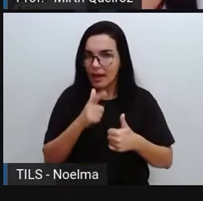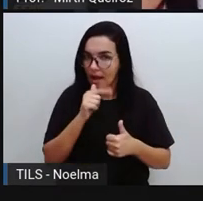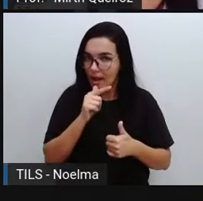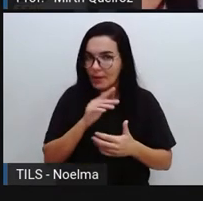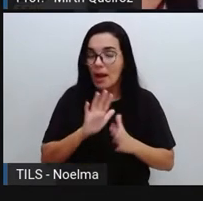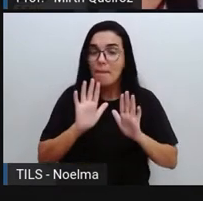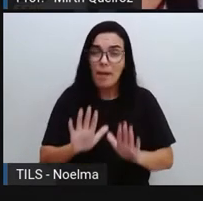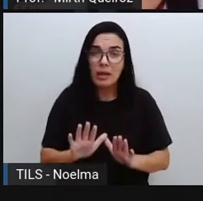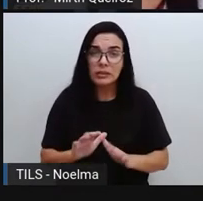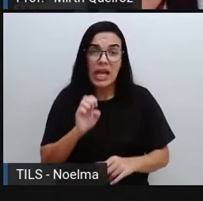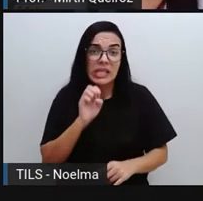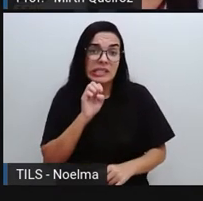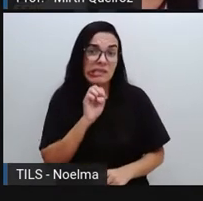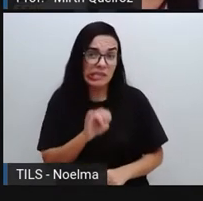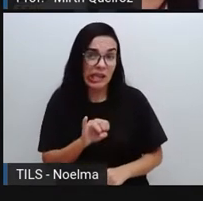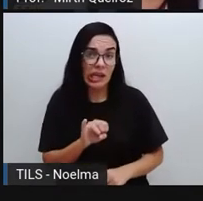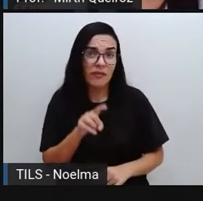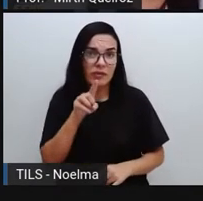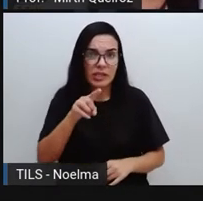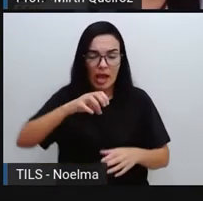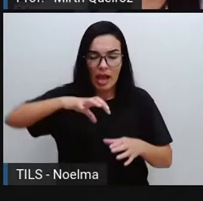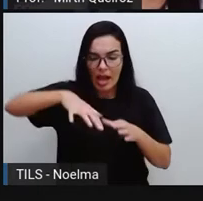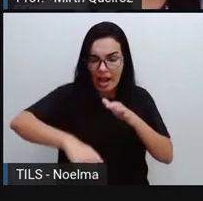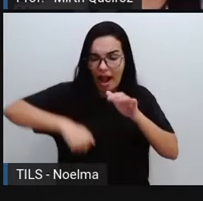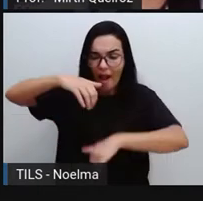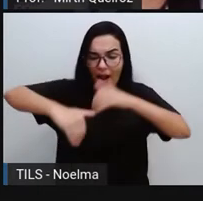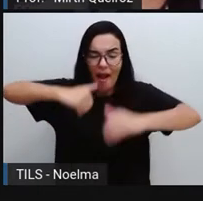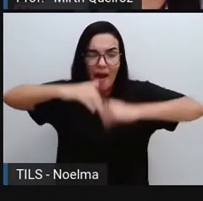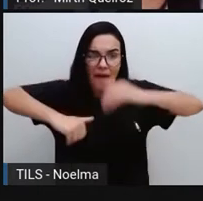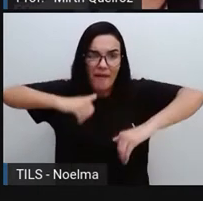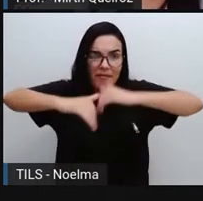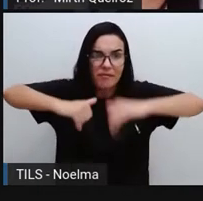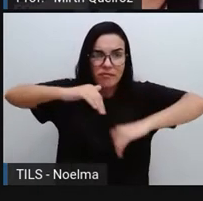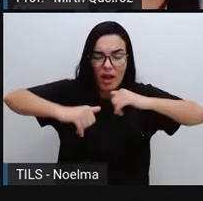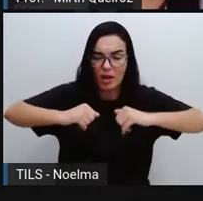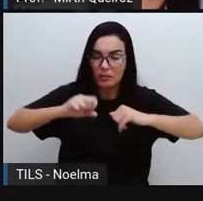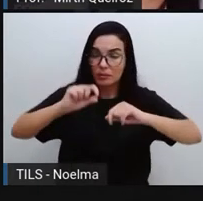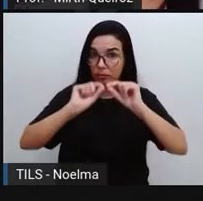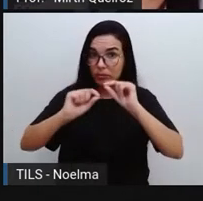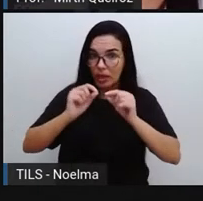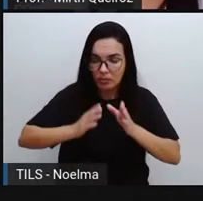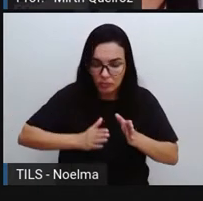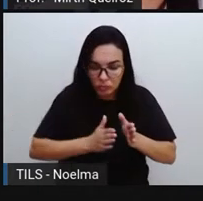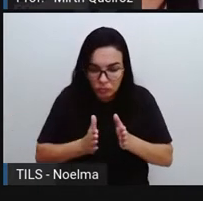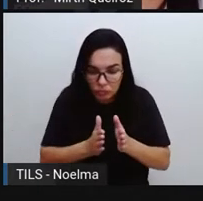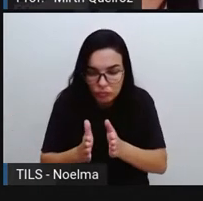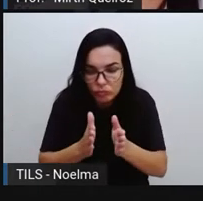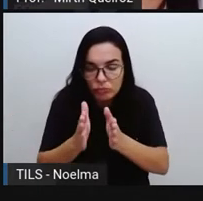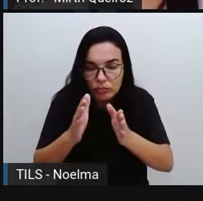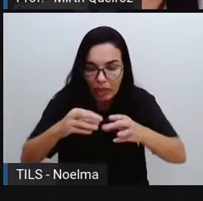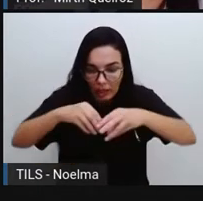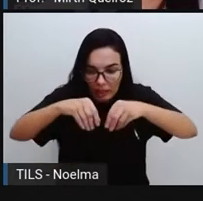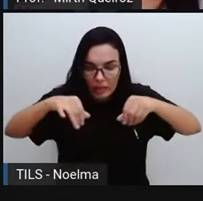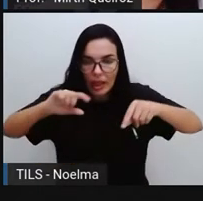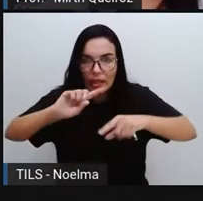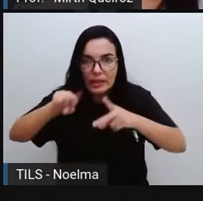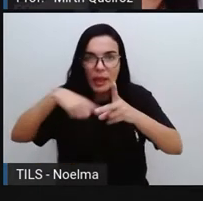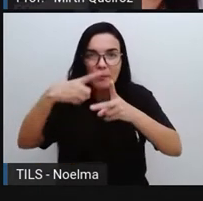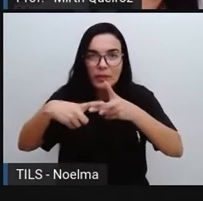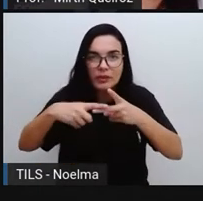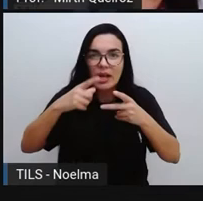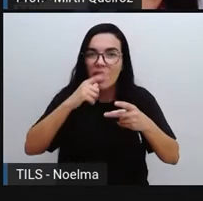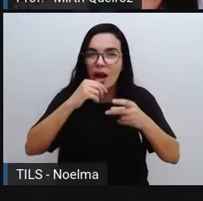Mas, e se você cavar com a mão um caminho na terra e depois jogar água?